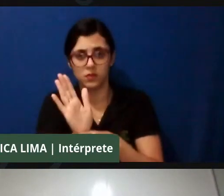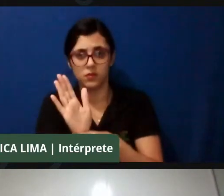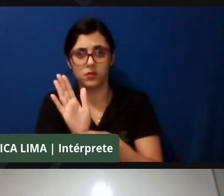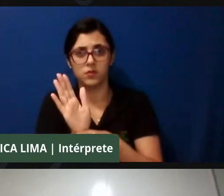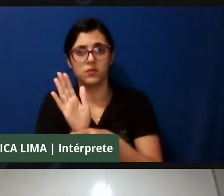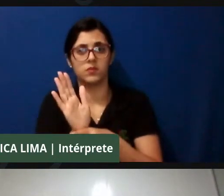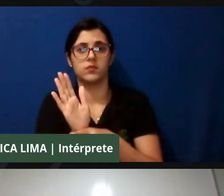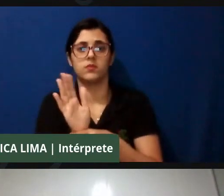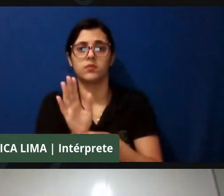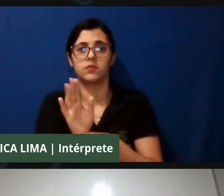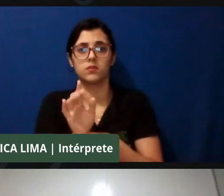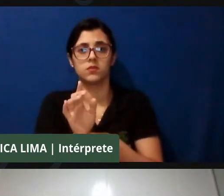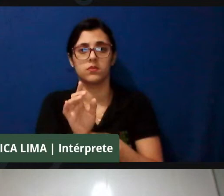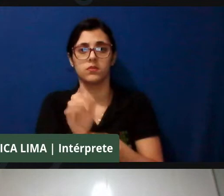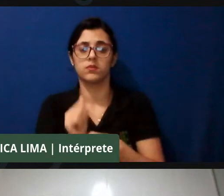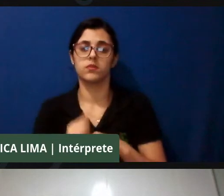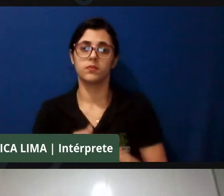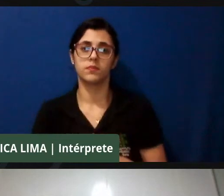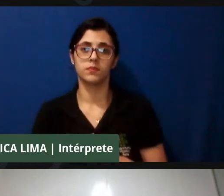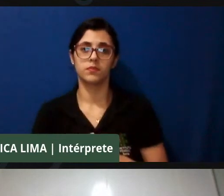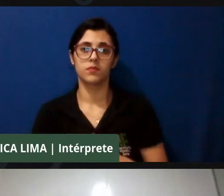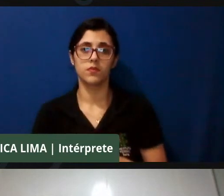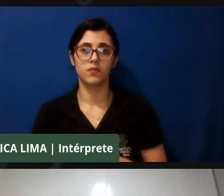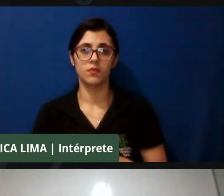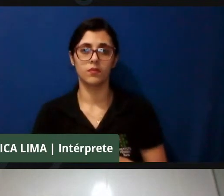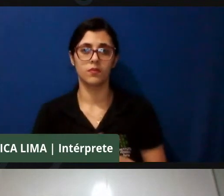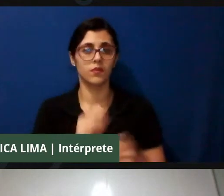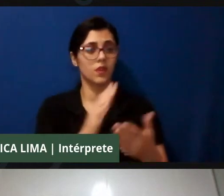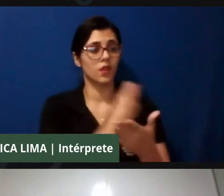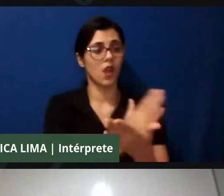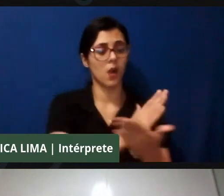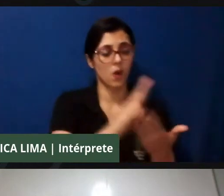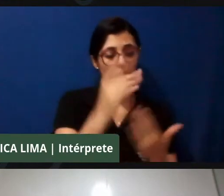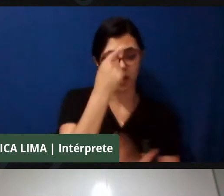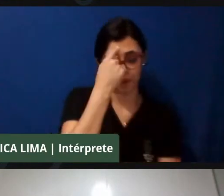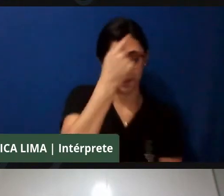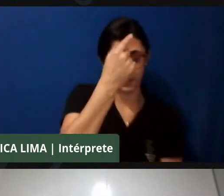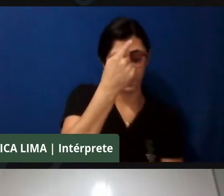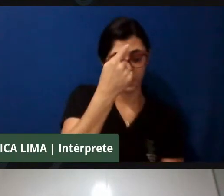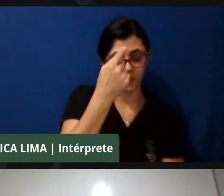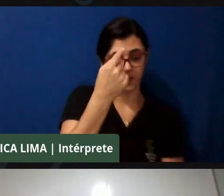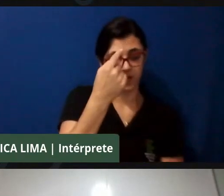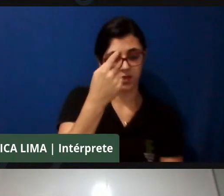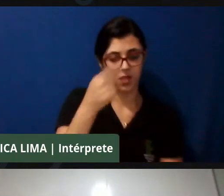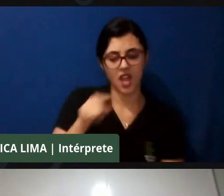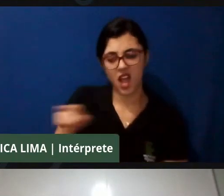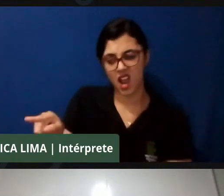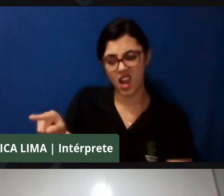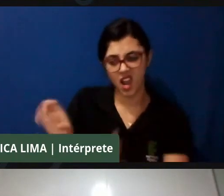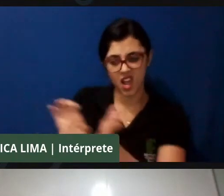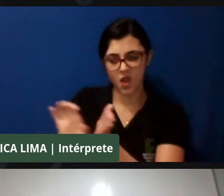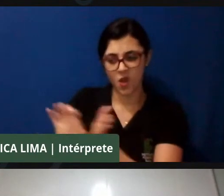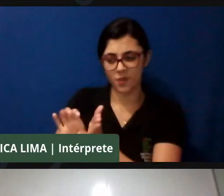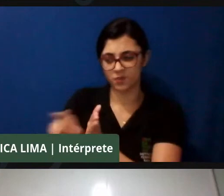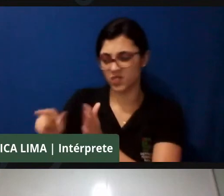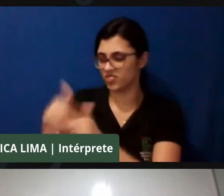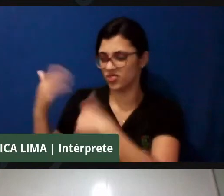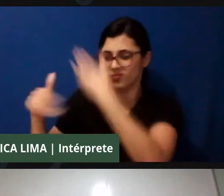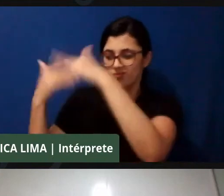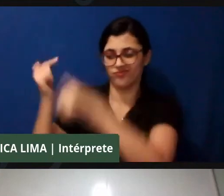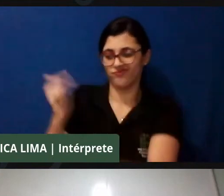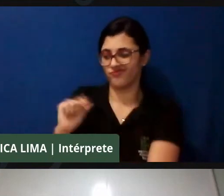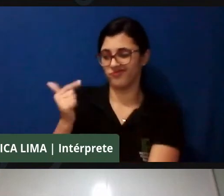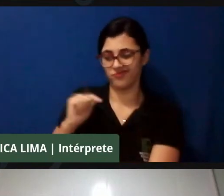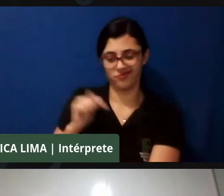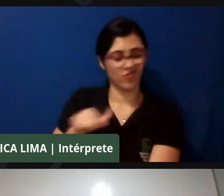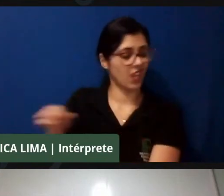quem acha que nós não somos desenvolvidos ou que a gente atrapalha, né,